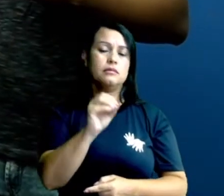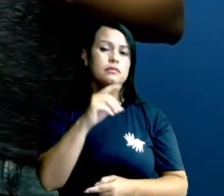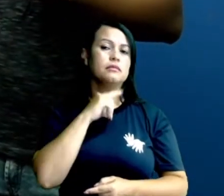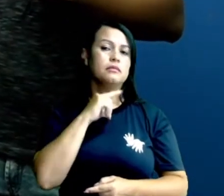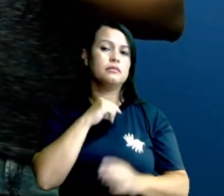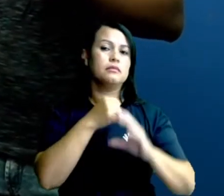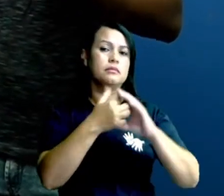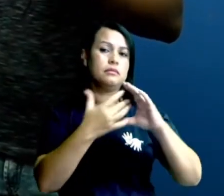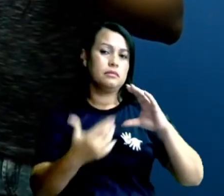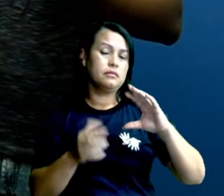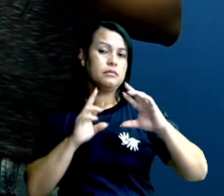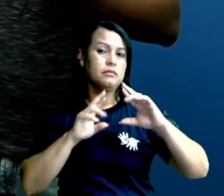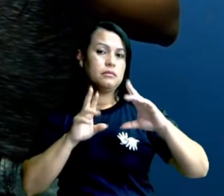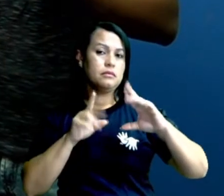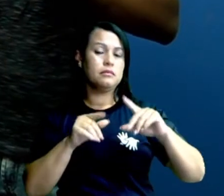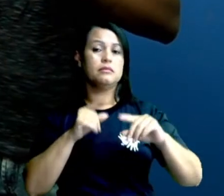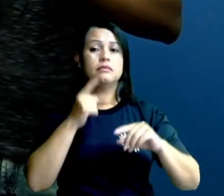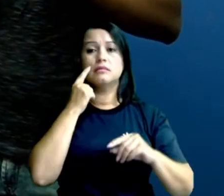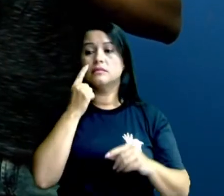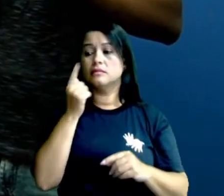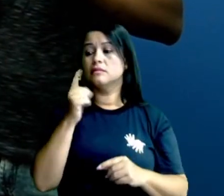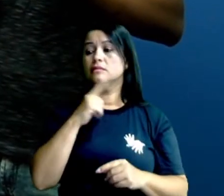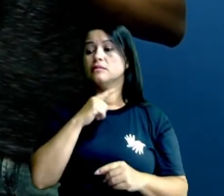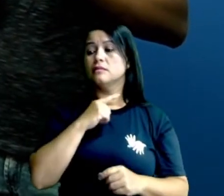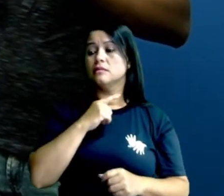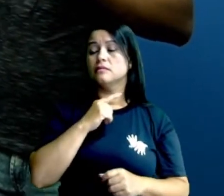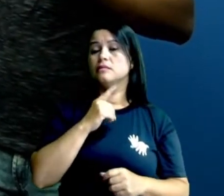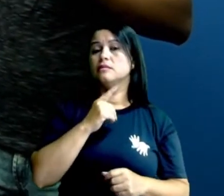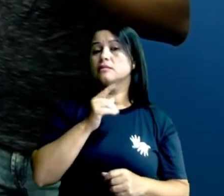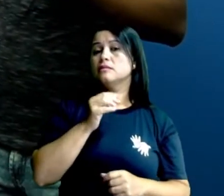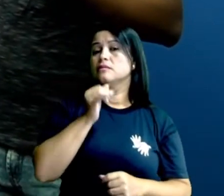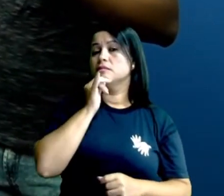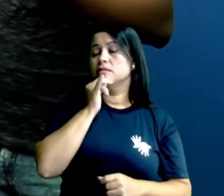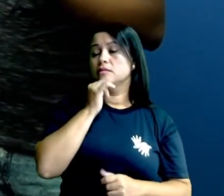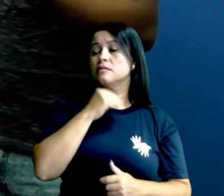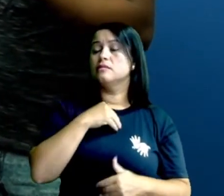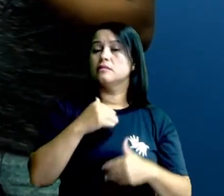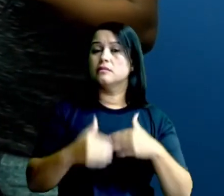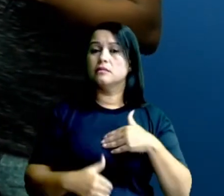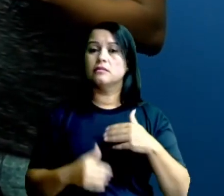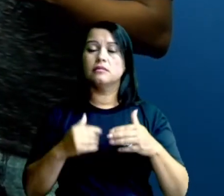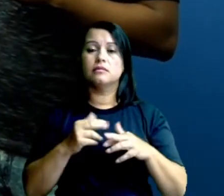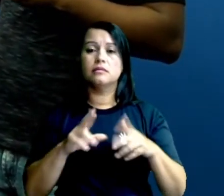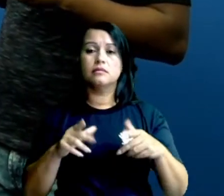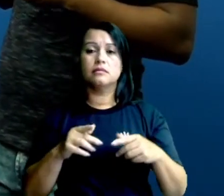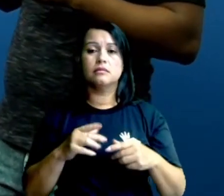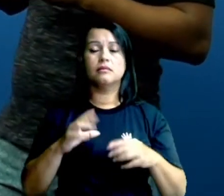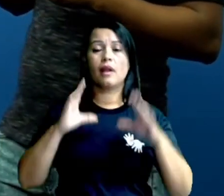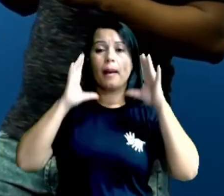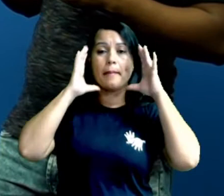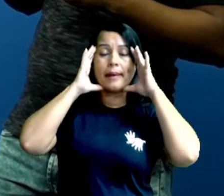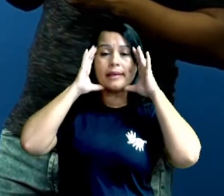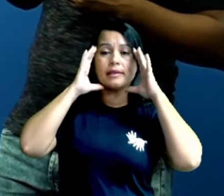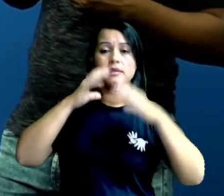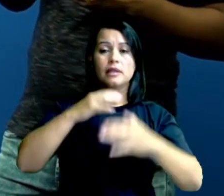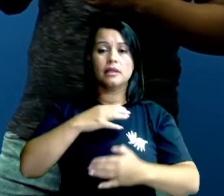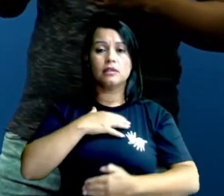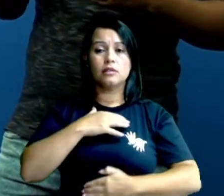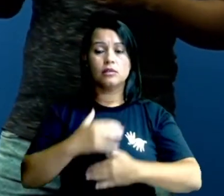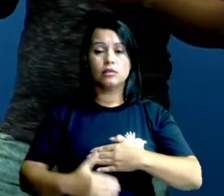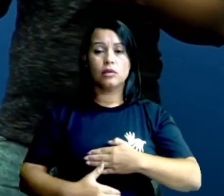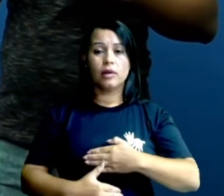dos outros. Os insetos possuem um corpo dividido em cabeça, tórax e abdômen.